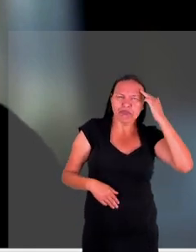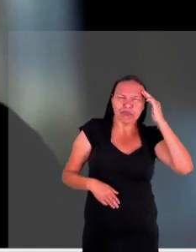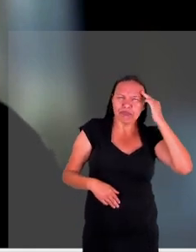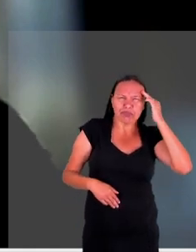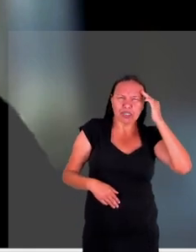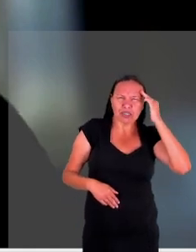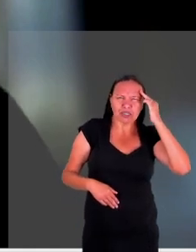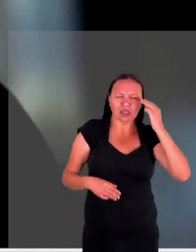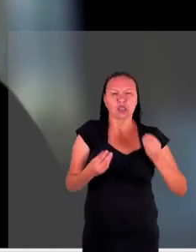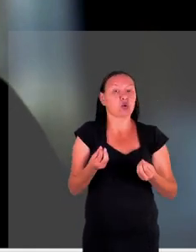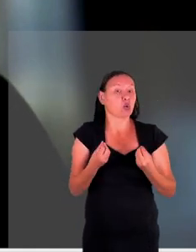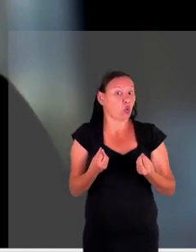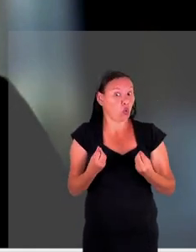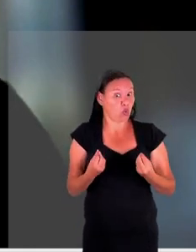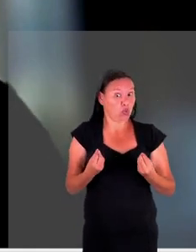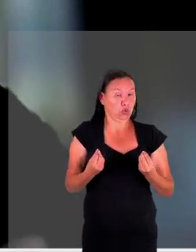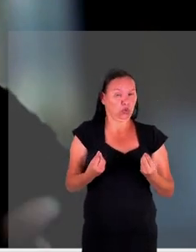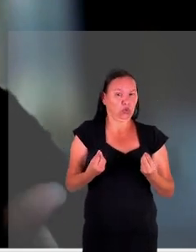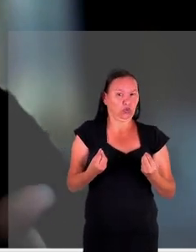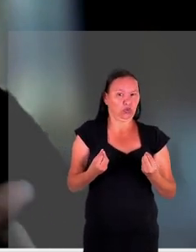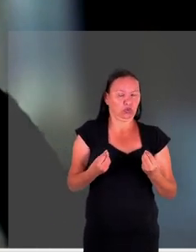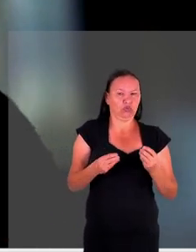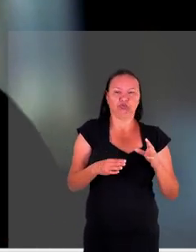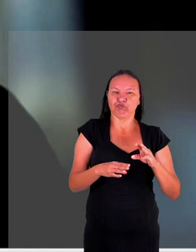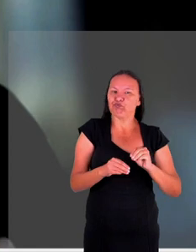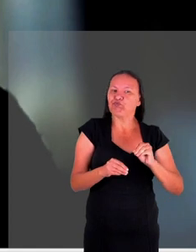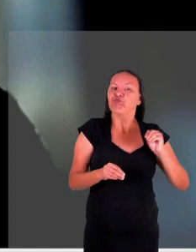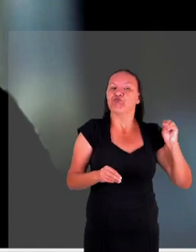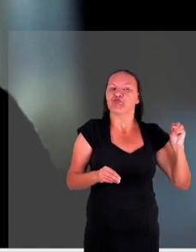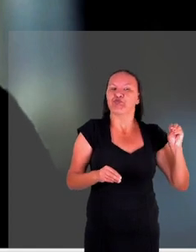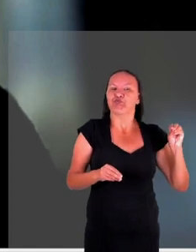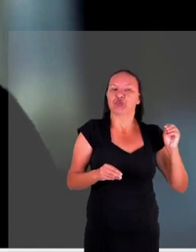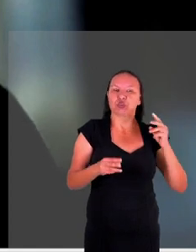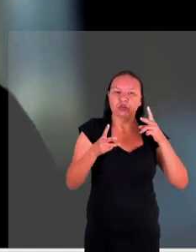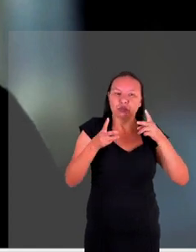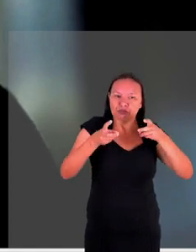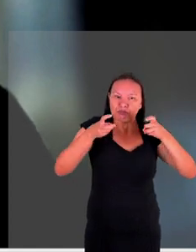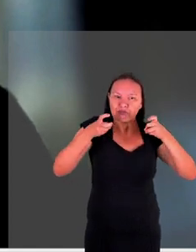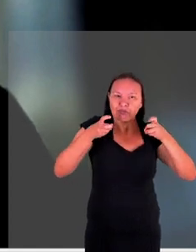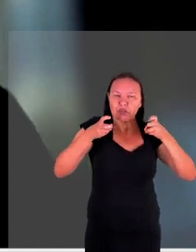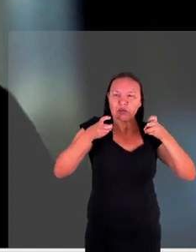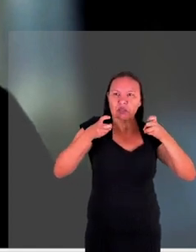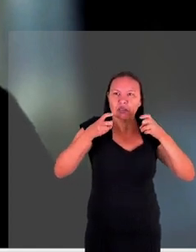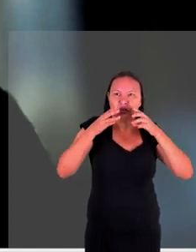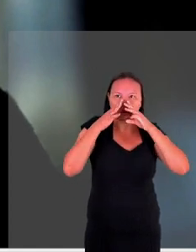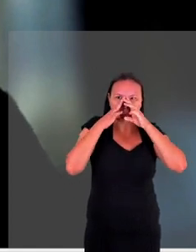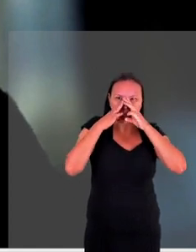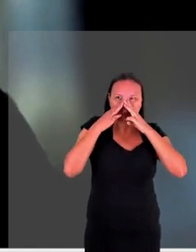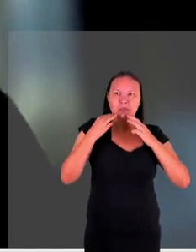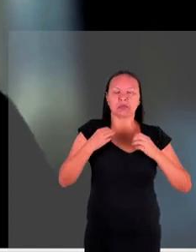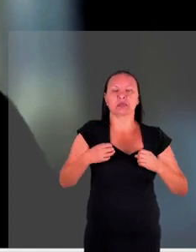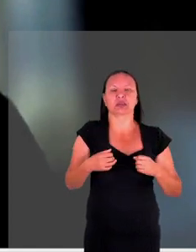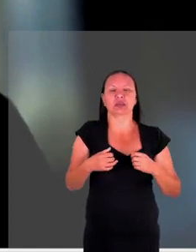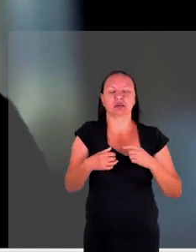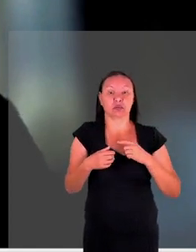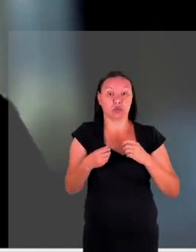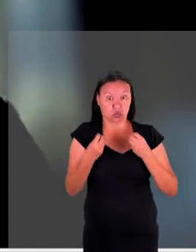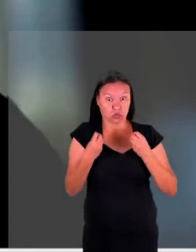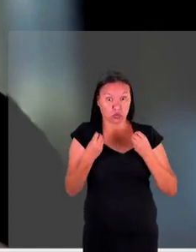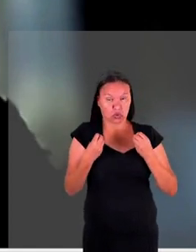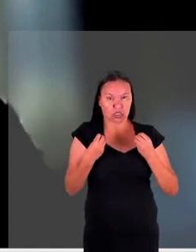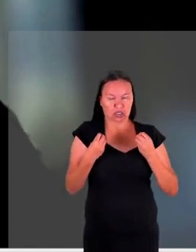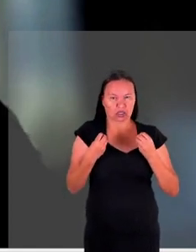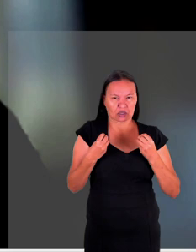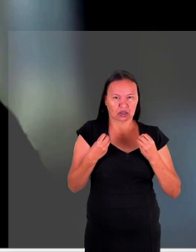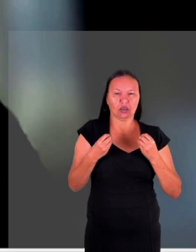só como aliás tirar um pouco da nossa percepção de instituição porque instituição